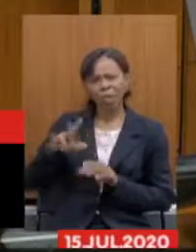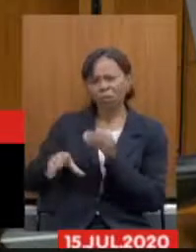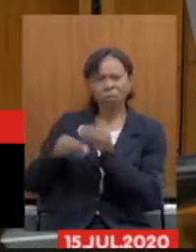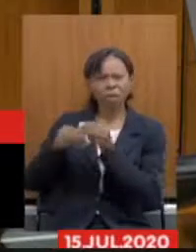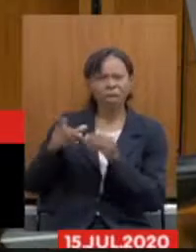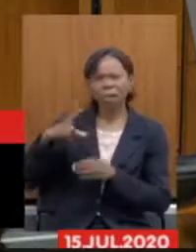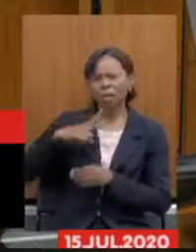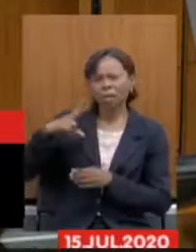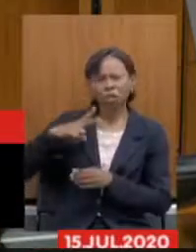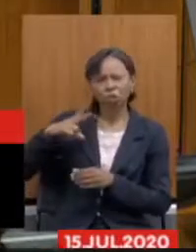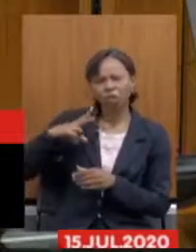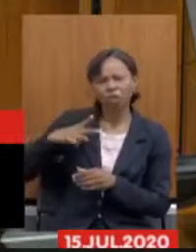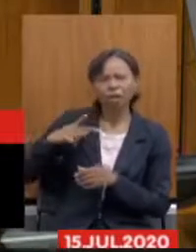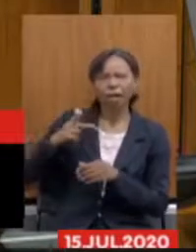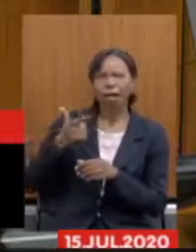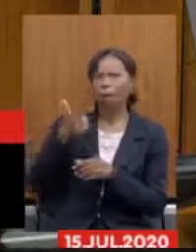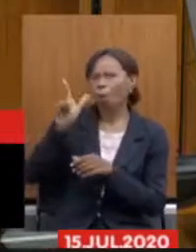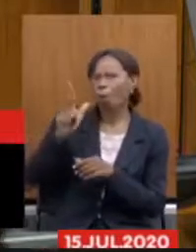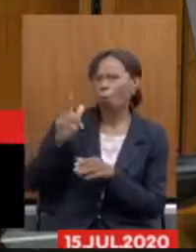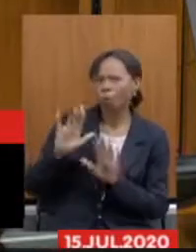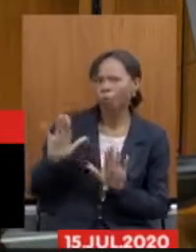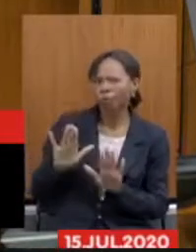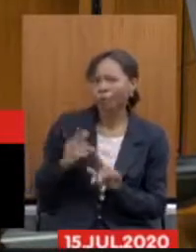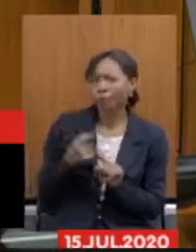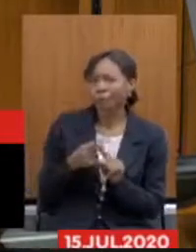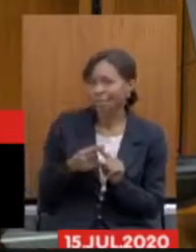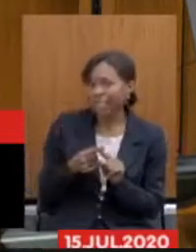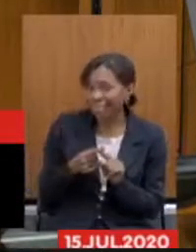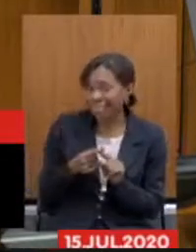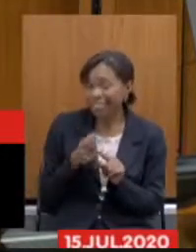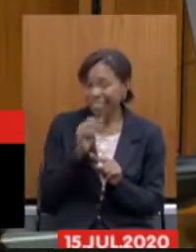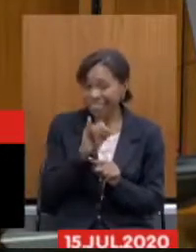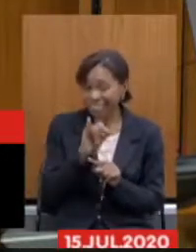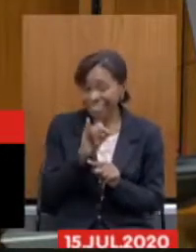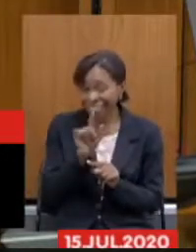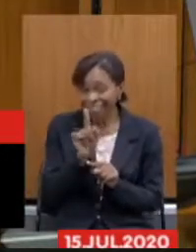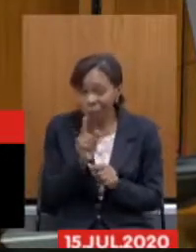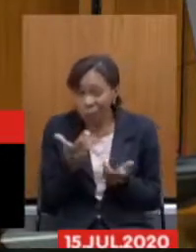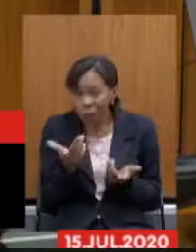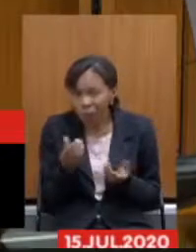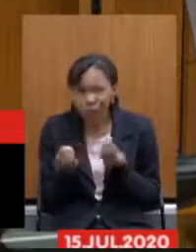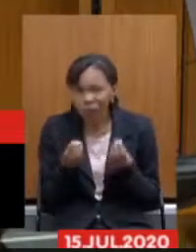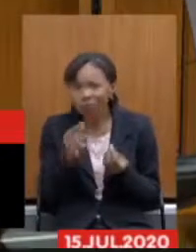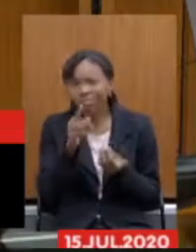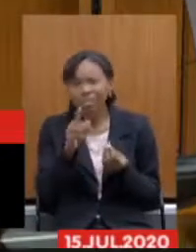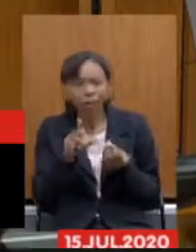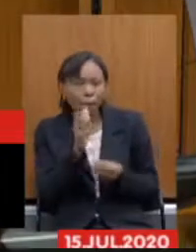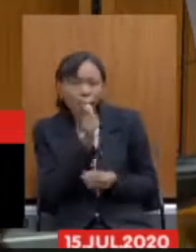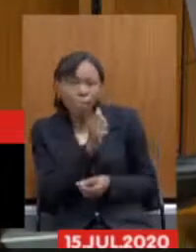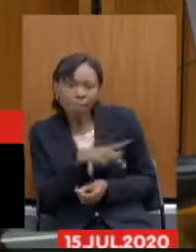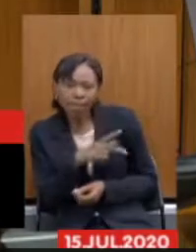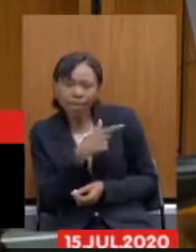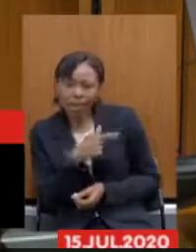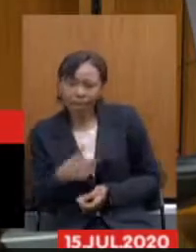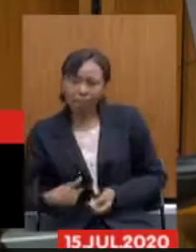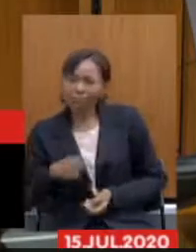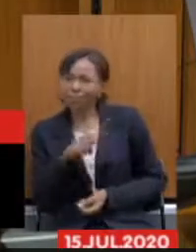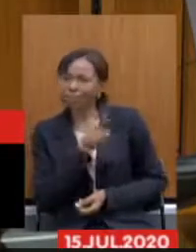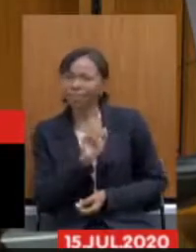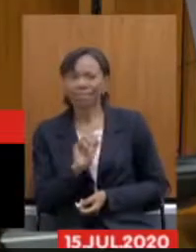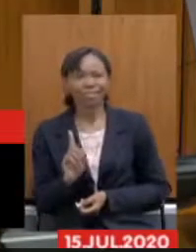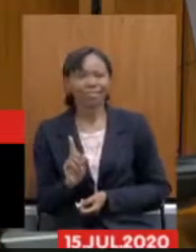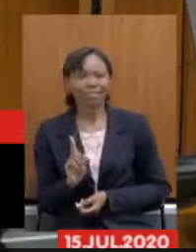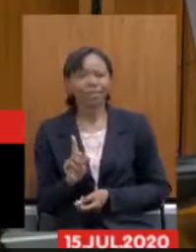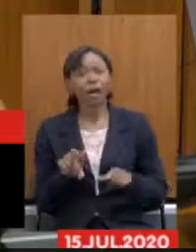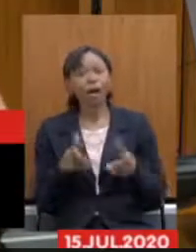privada lá fora porque senão você não vai ter aposentadoria aqui e eu coloco dentro